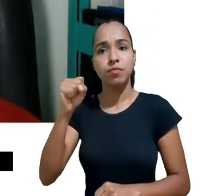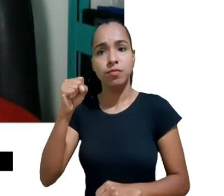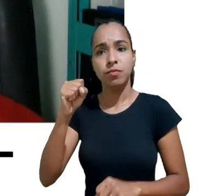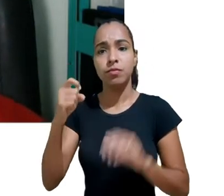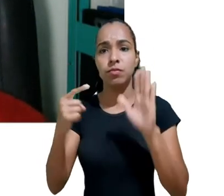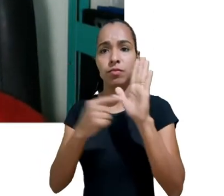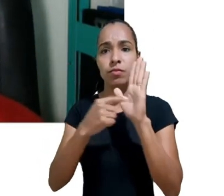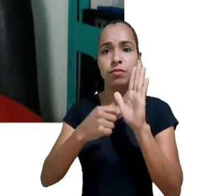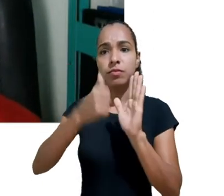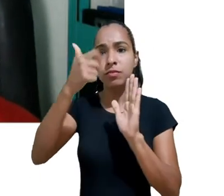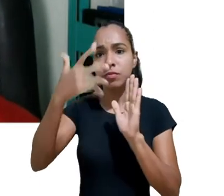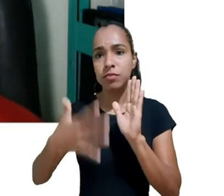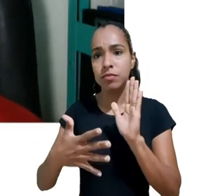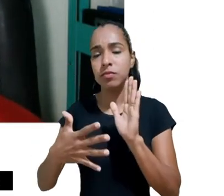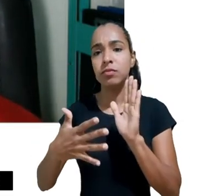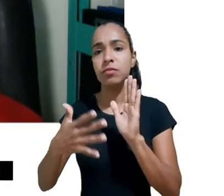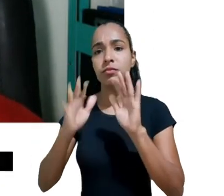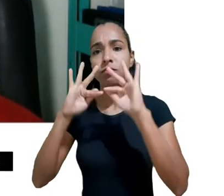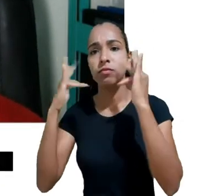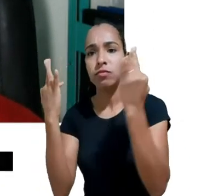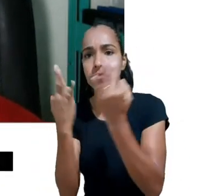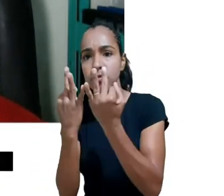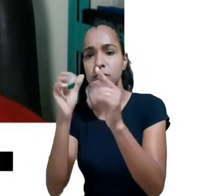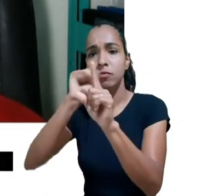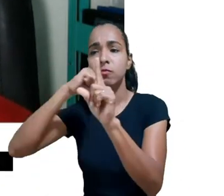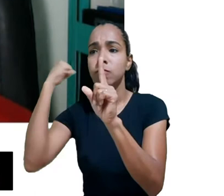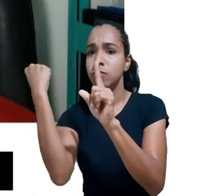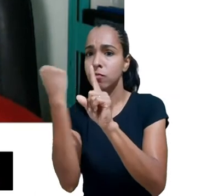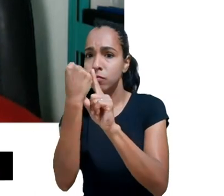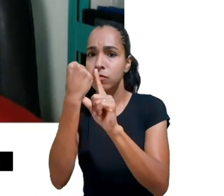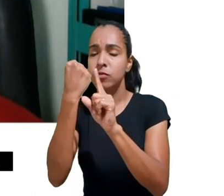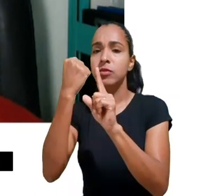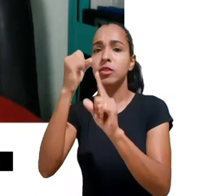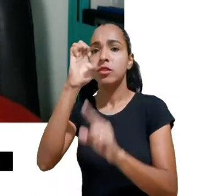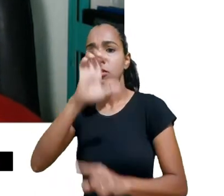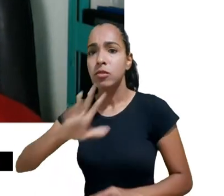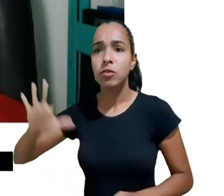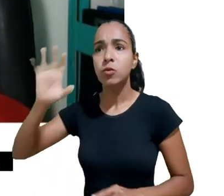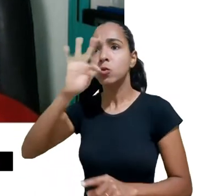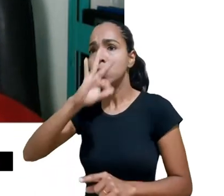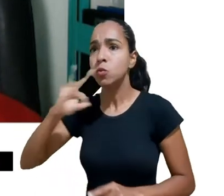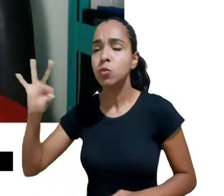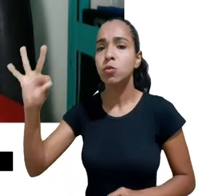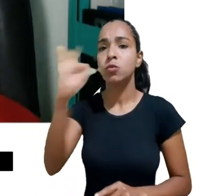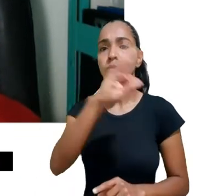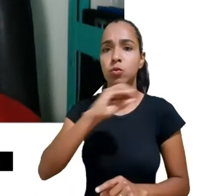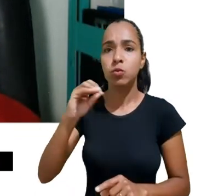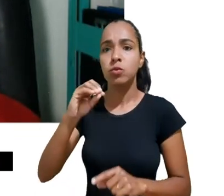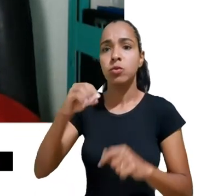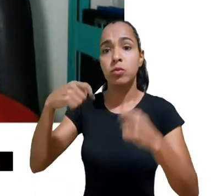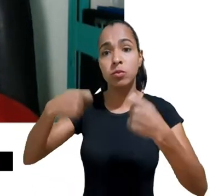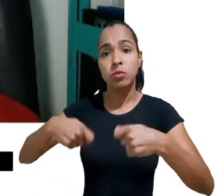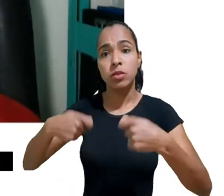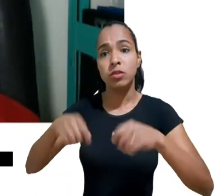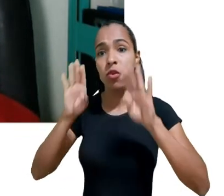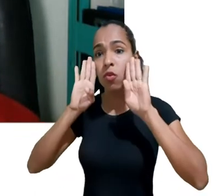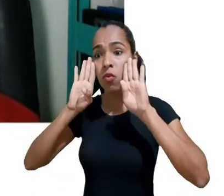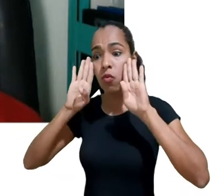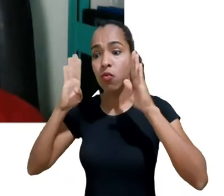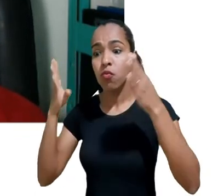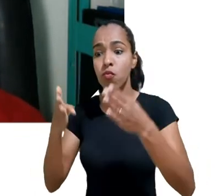sociedade e do Estado assegurar com absoluta prioridade todos os direitos de crianças e